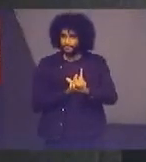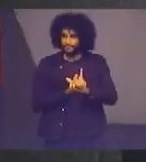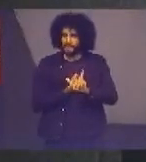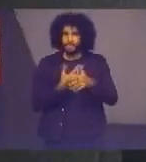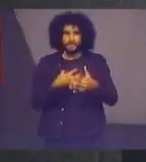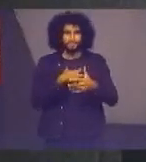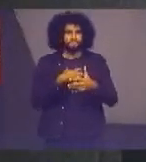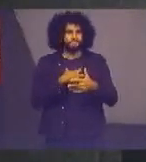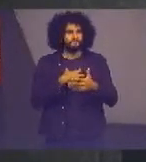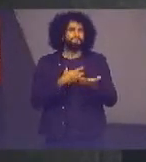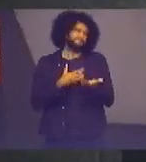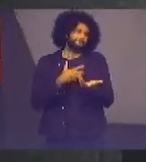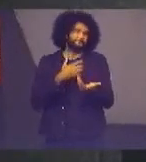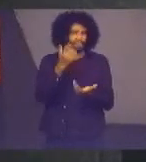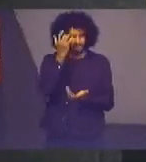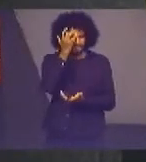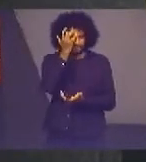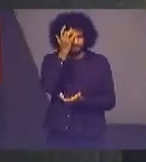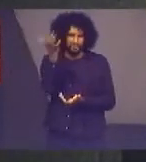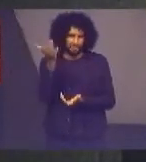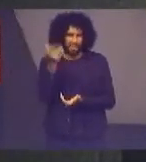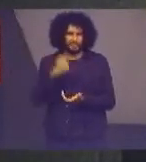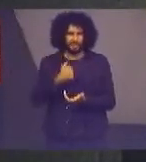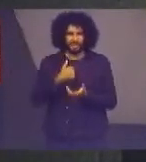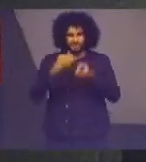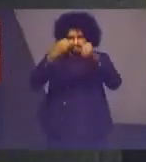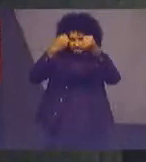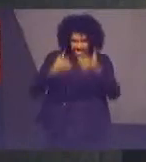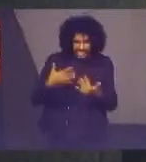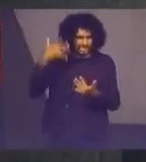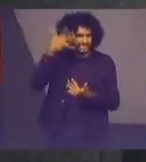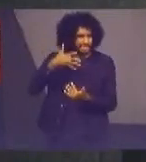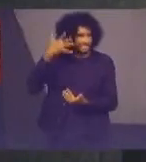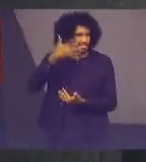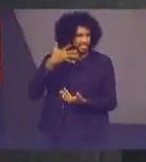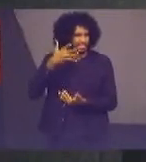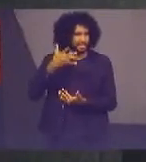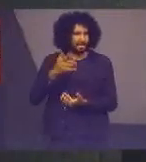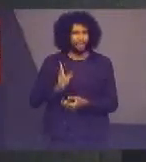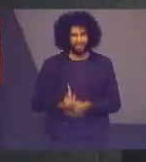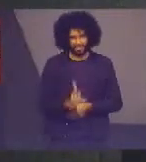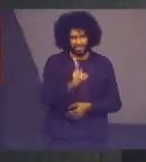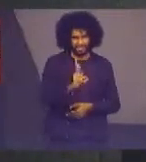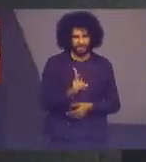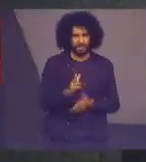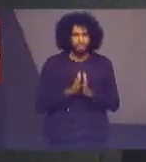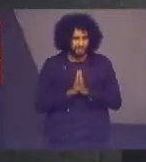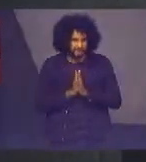então mais fácil para eu explanar em seguida. Por favor.